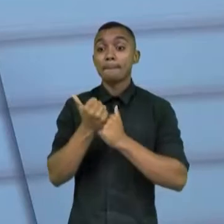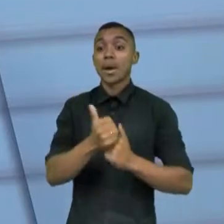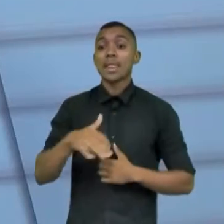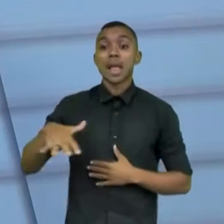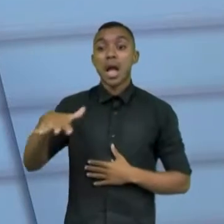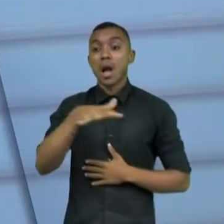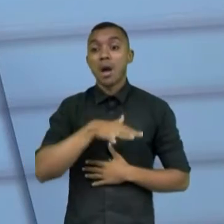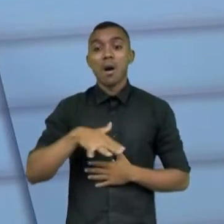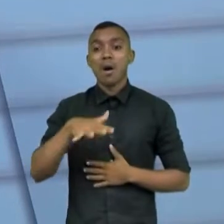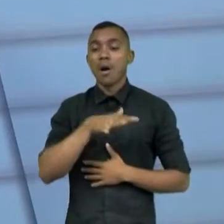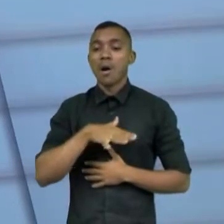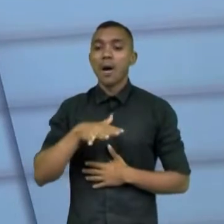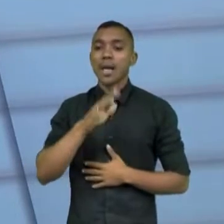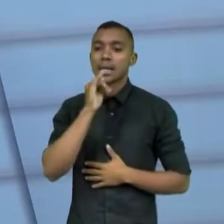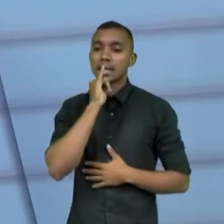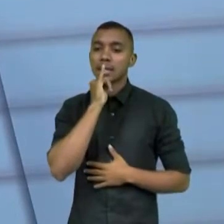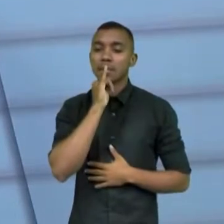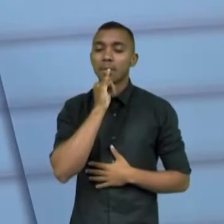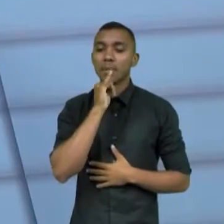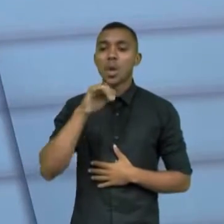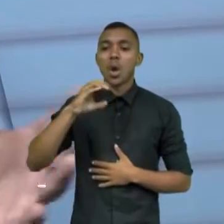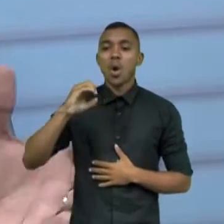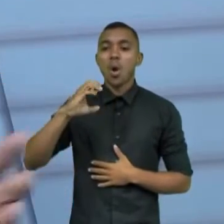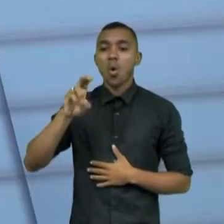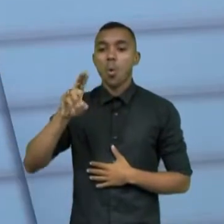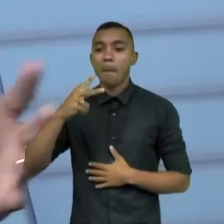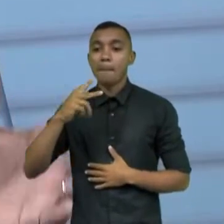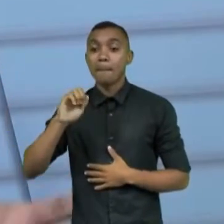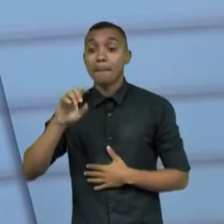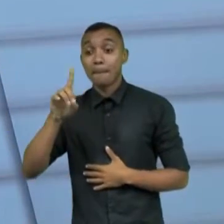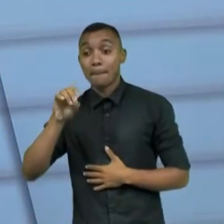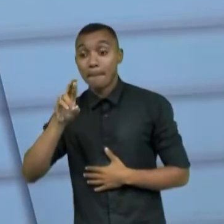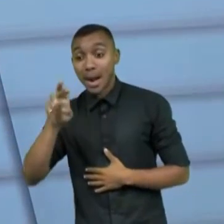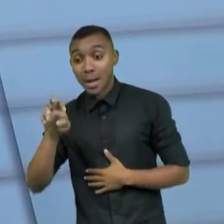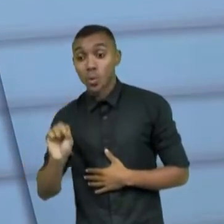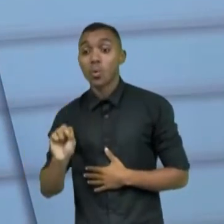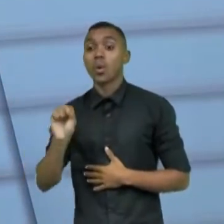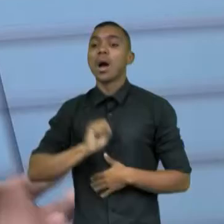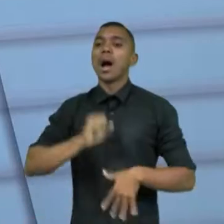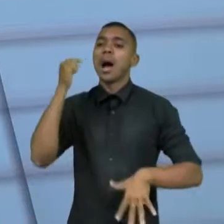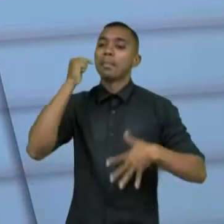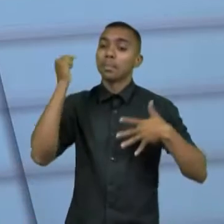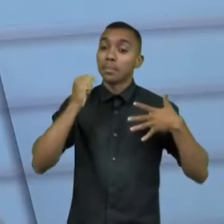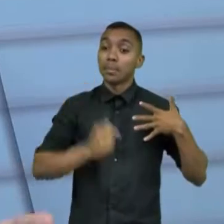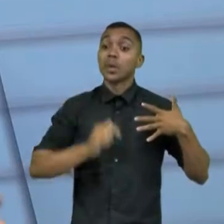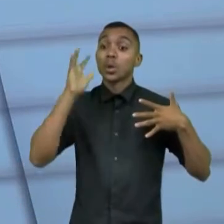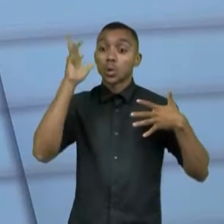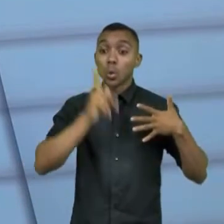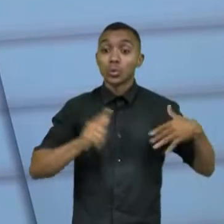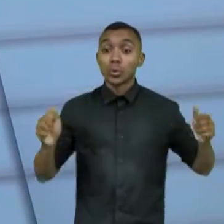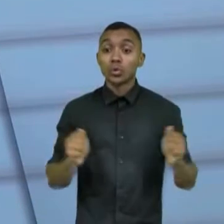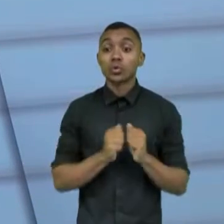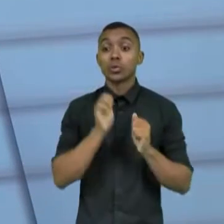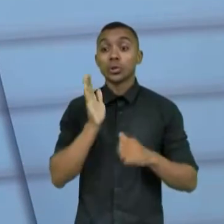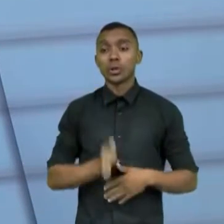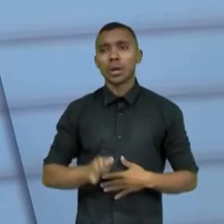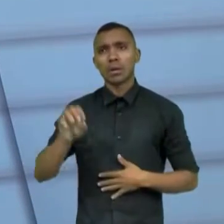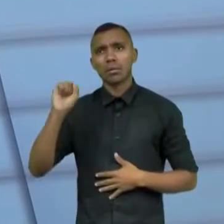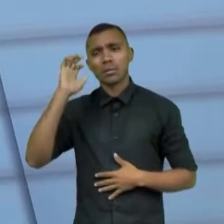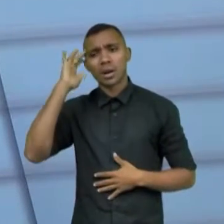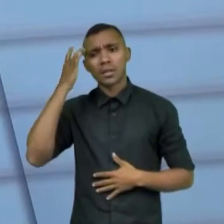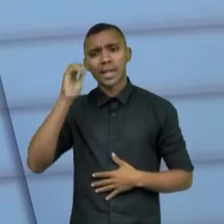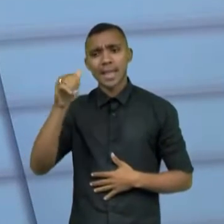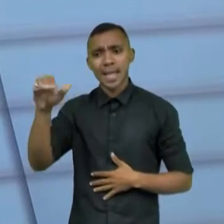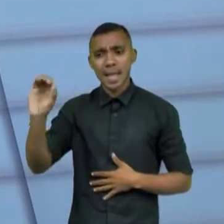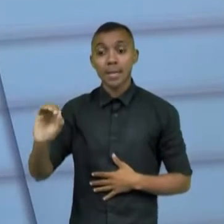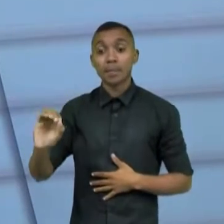impacto, para aceleradoras, incubadoras, enfim, todo o ecossistema que a gente vai unir aí, tem 8 a 10 mais ou menos atores